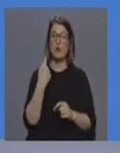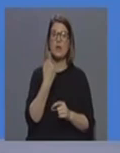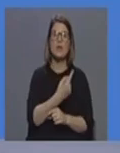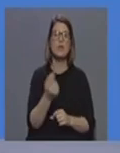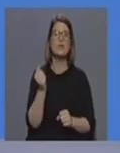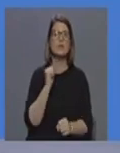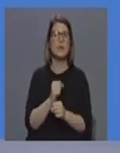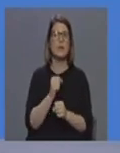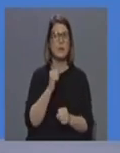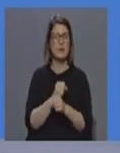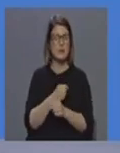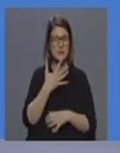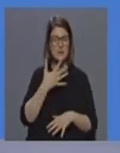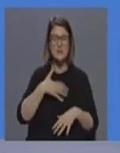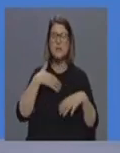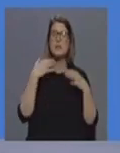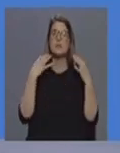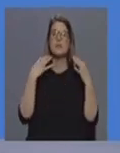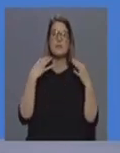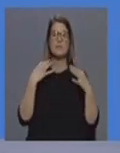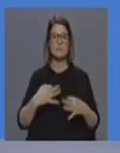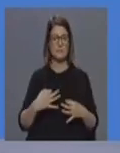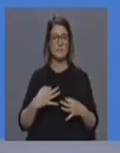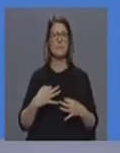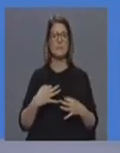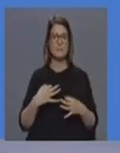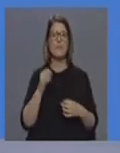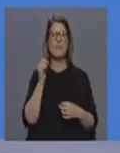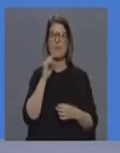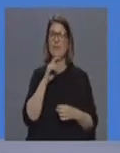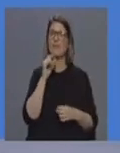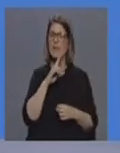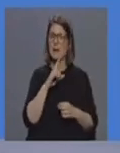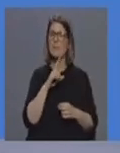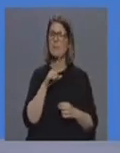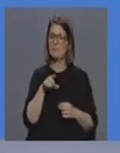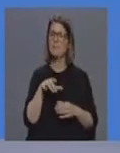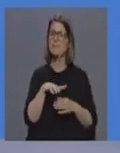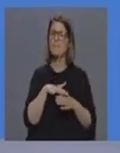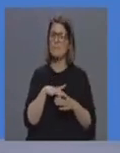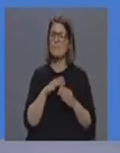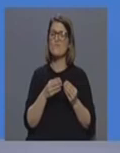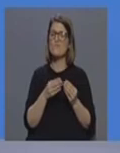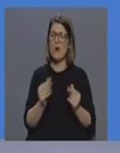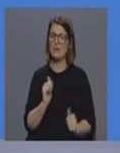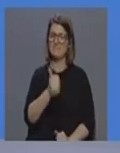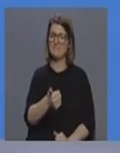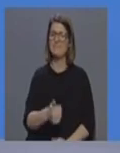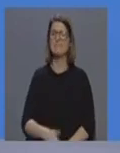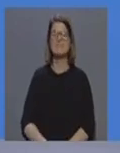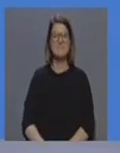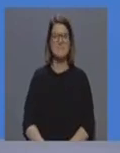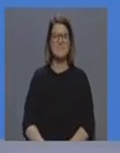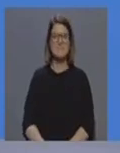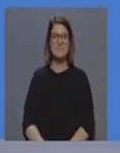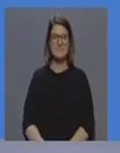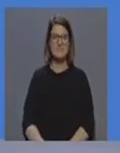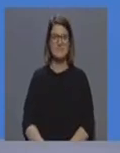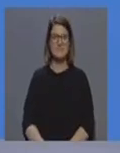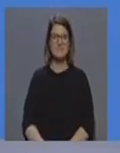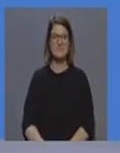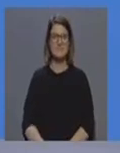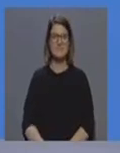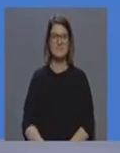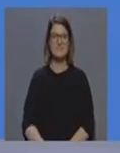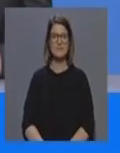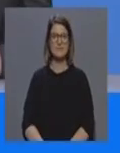será, com certeza, uma maneira mais eficaz de atingirmos bons resultados. Há aqui um aspecto curioso, que é